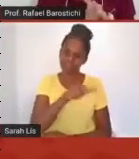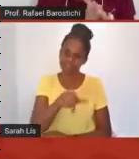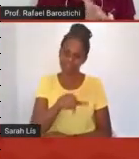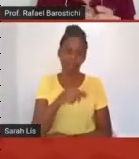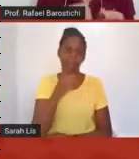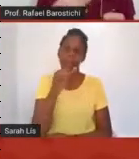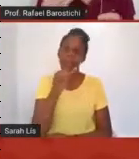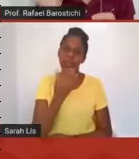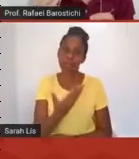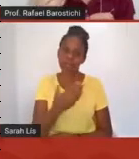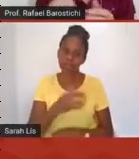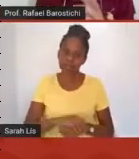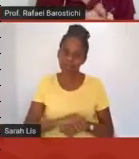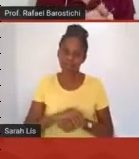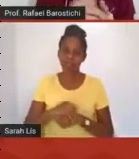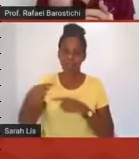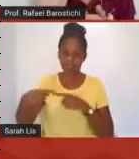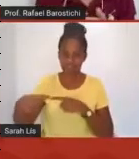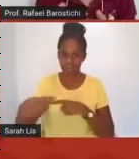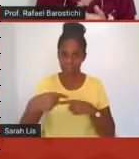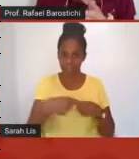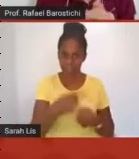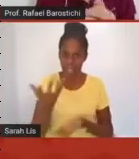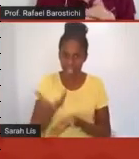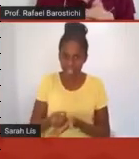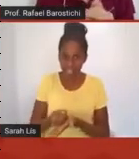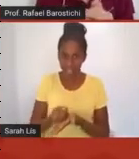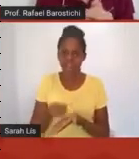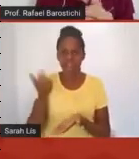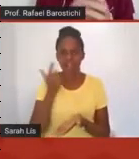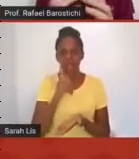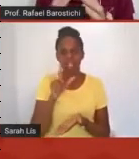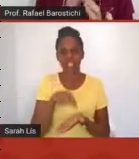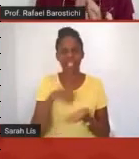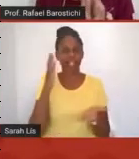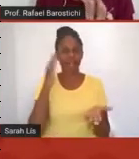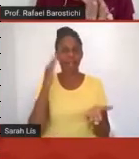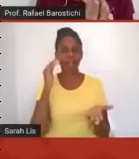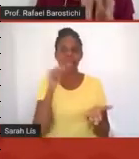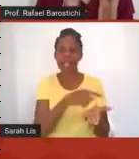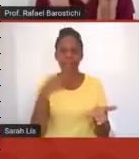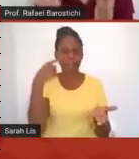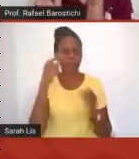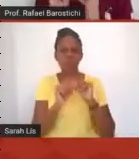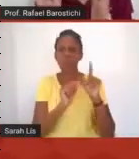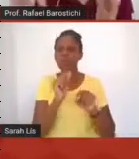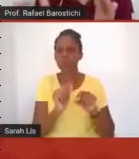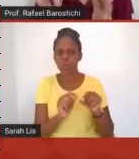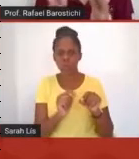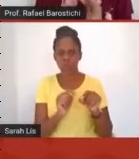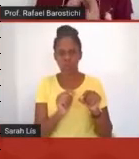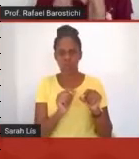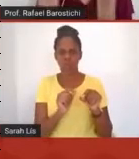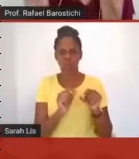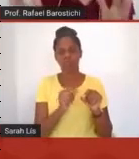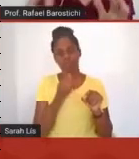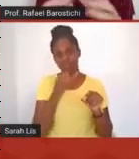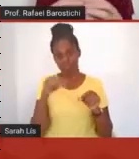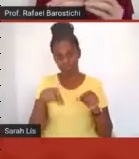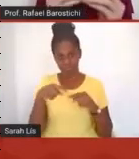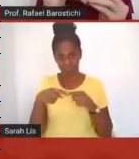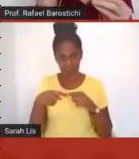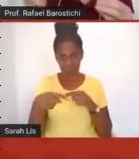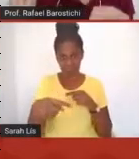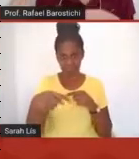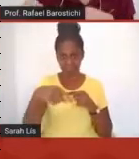exemplo, dos registros semanais, a gente conseguia ouvi-los, a gente conseguia saber se, olha, não, essa semana aqui esse